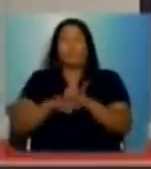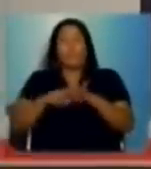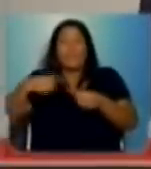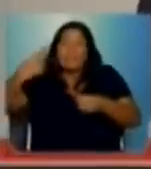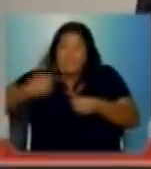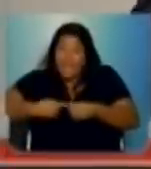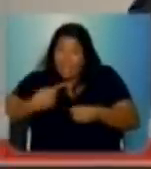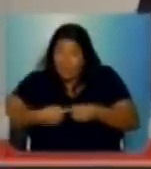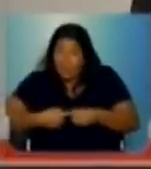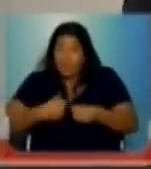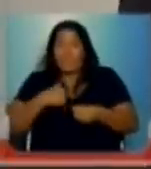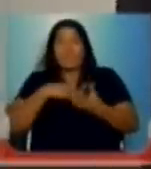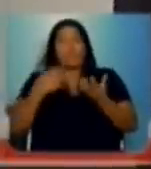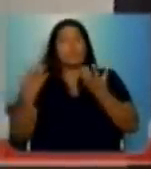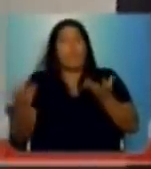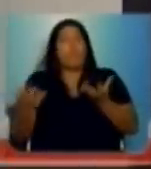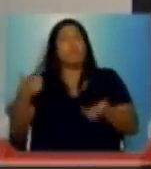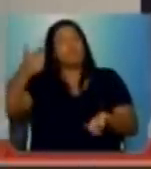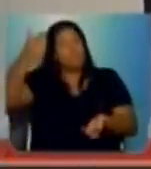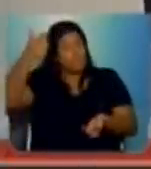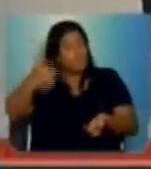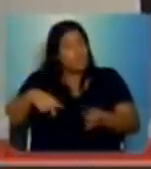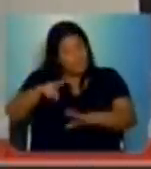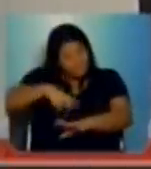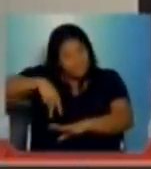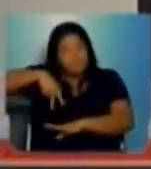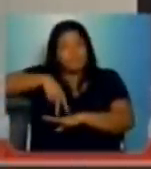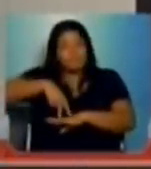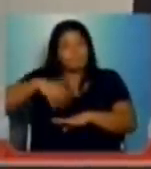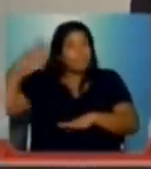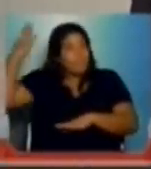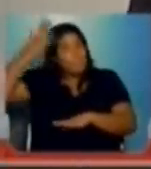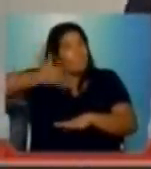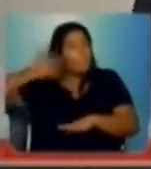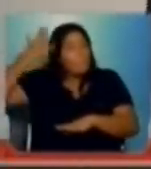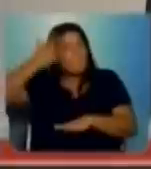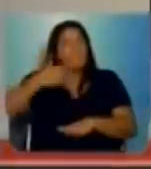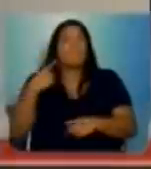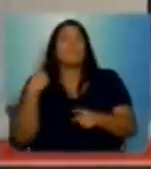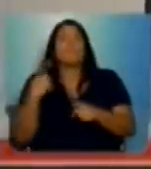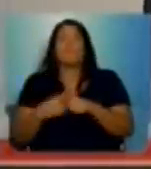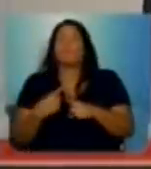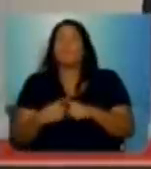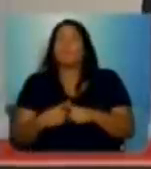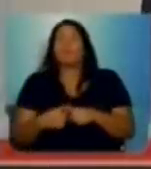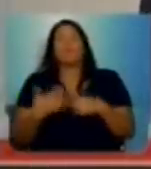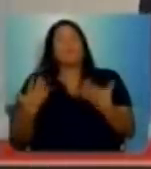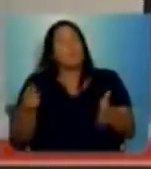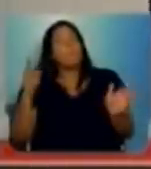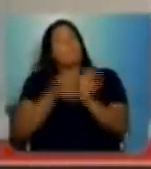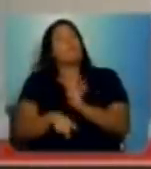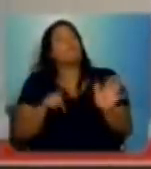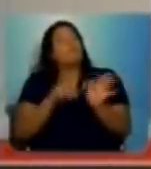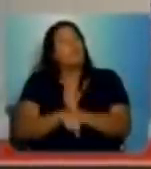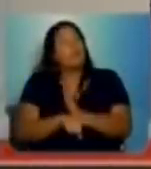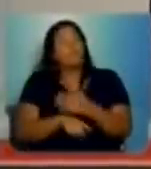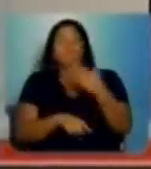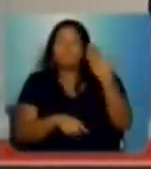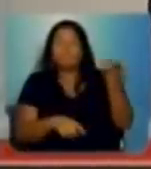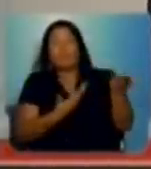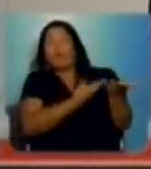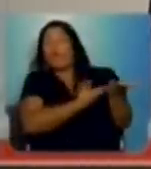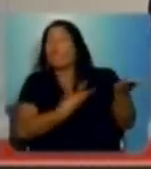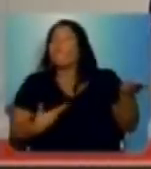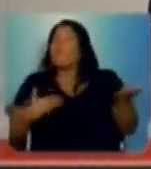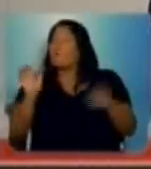eu gostaria de fazer uso mais uma vez dessa tribuna para cobrar que o governo estadual